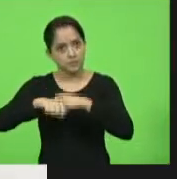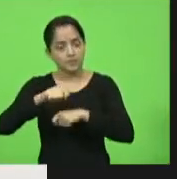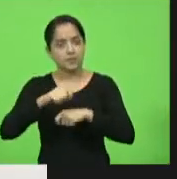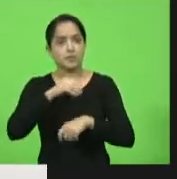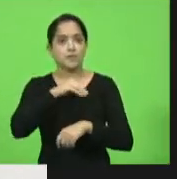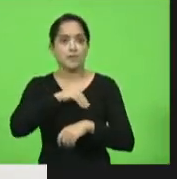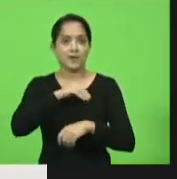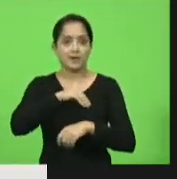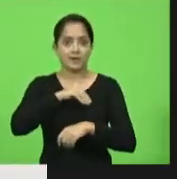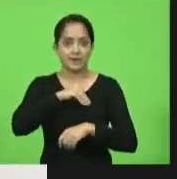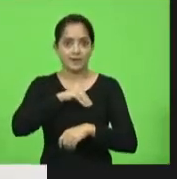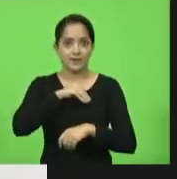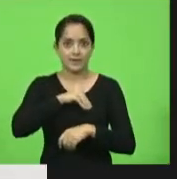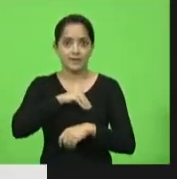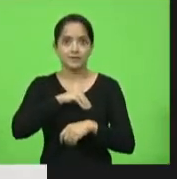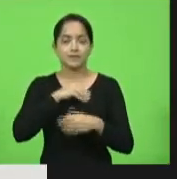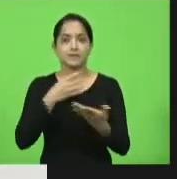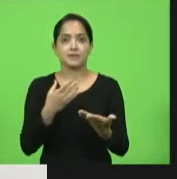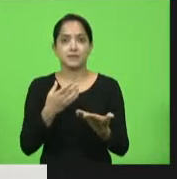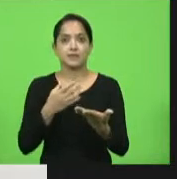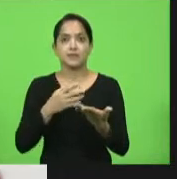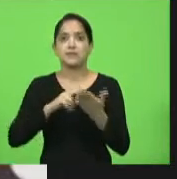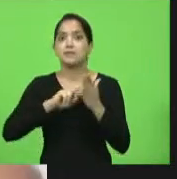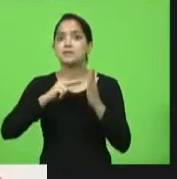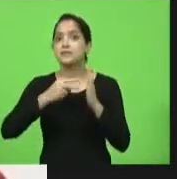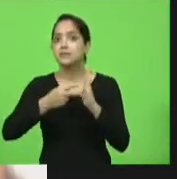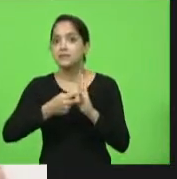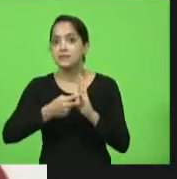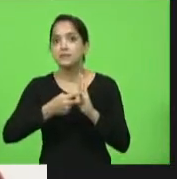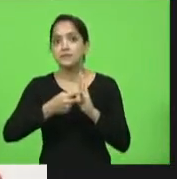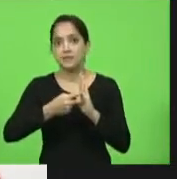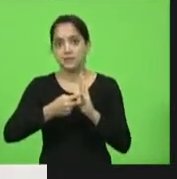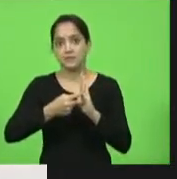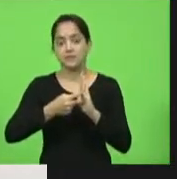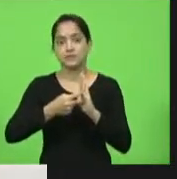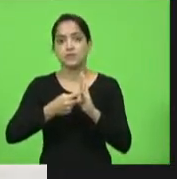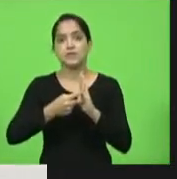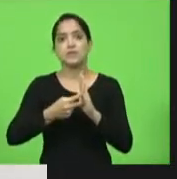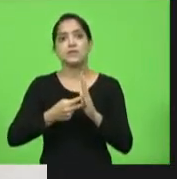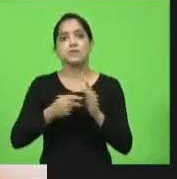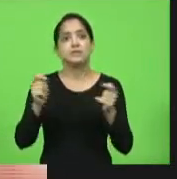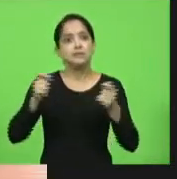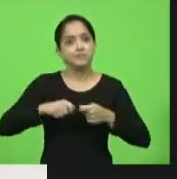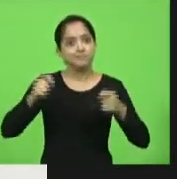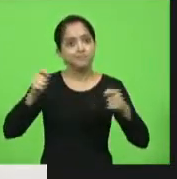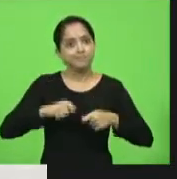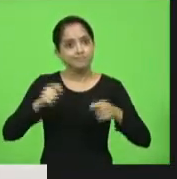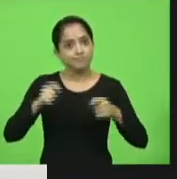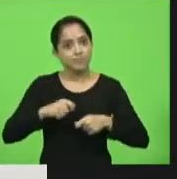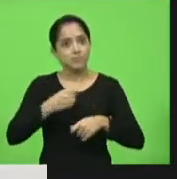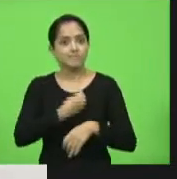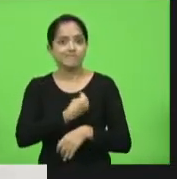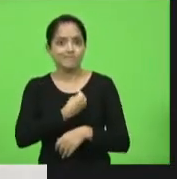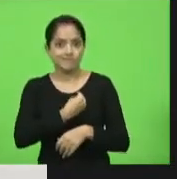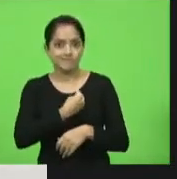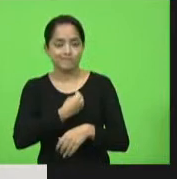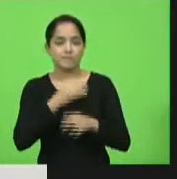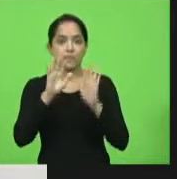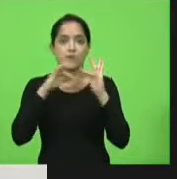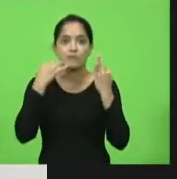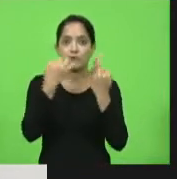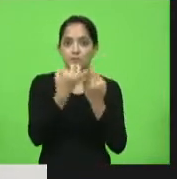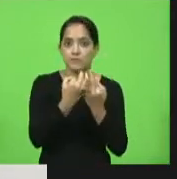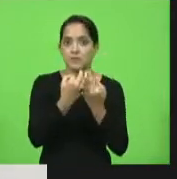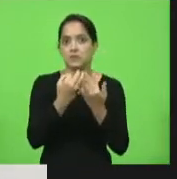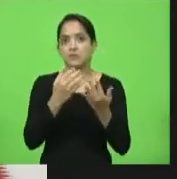mínima que significa basicamente a sobrevivência das famílias atingidas pela pandemia.